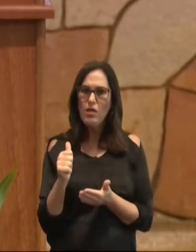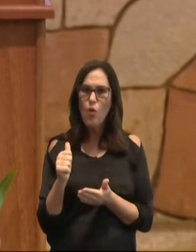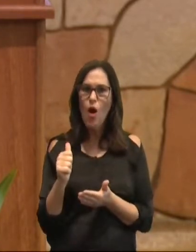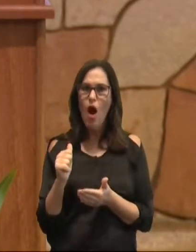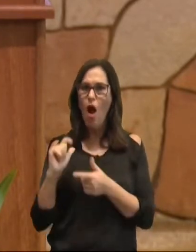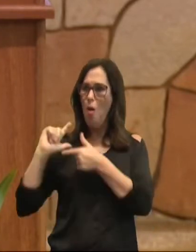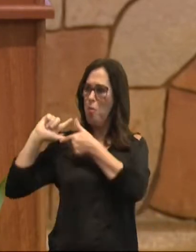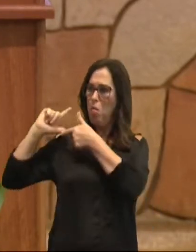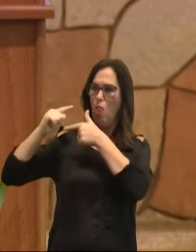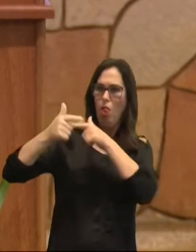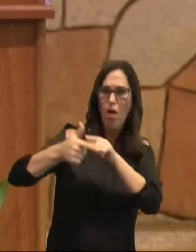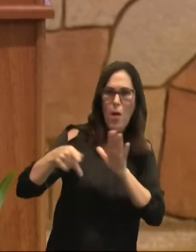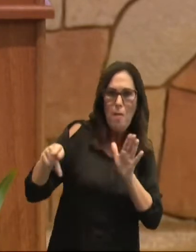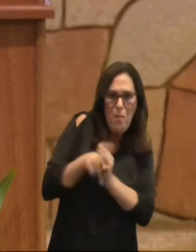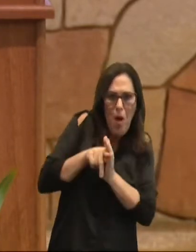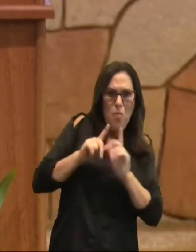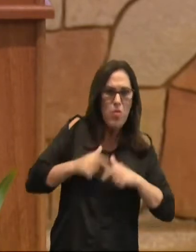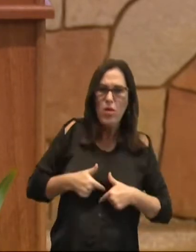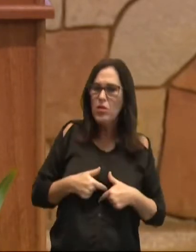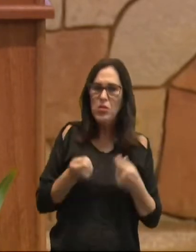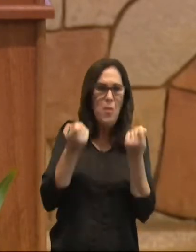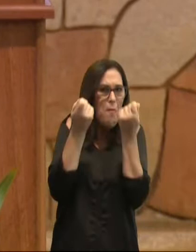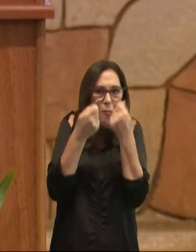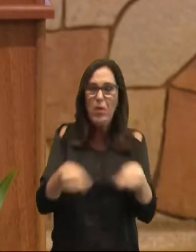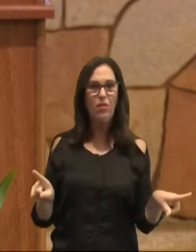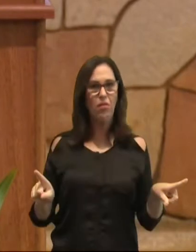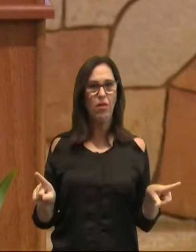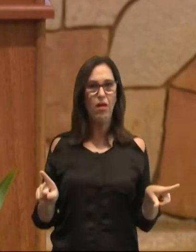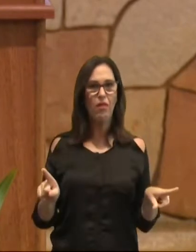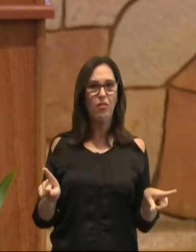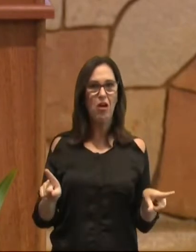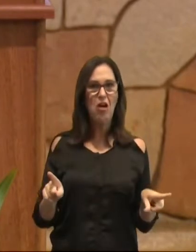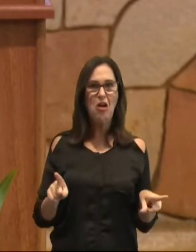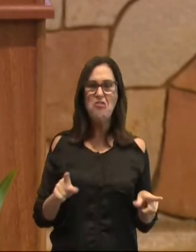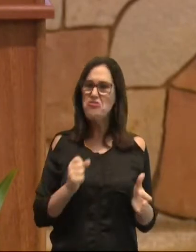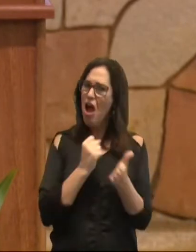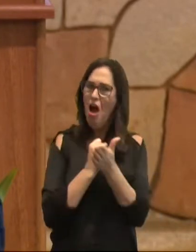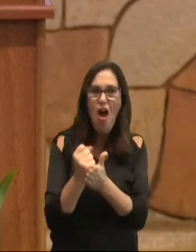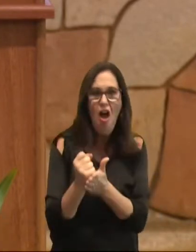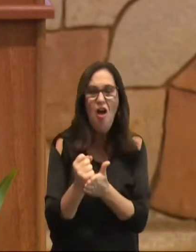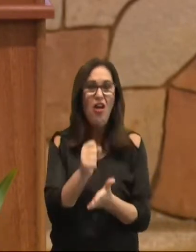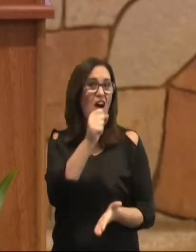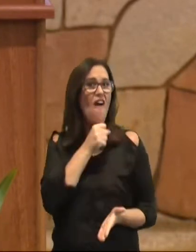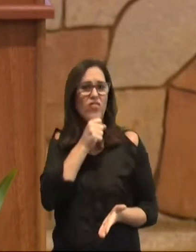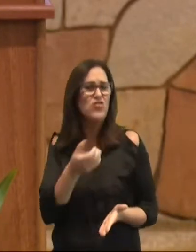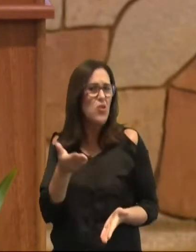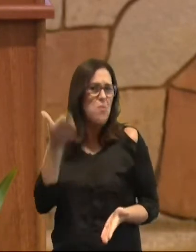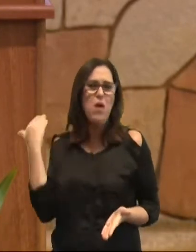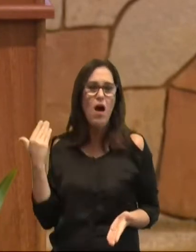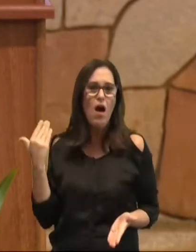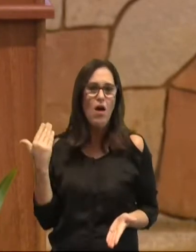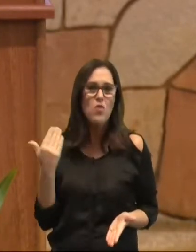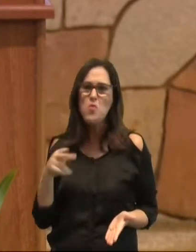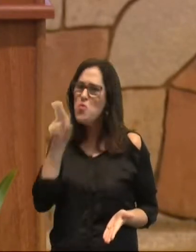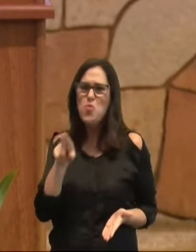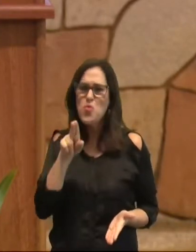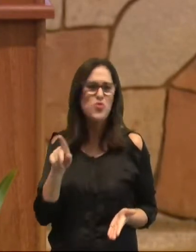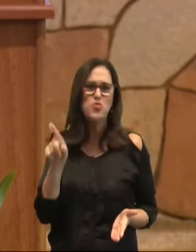já não serviam. Eles se tornaram obsoletos, não tinham mais nenhuma utilidade.